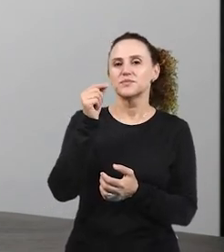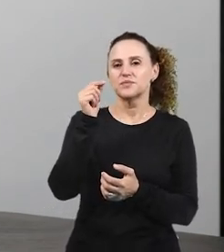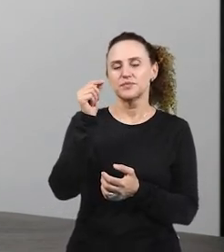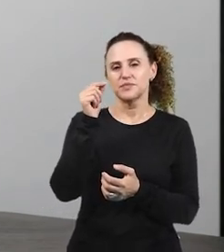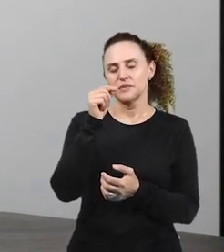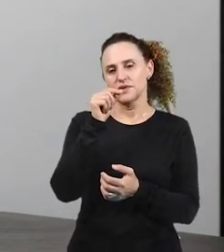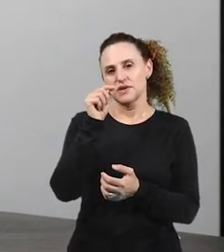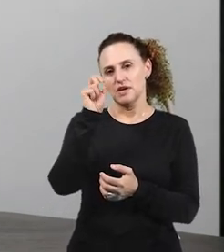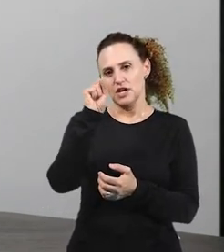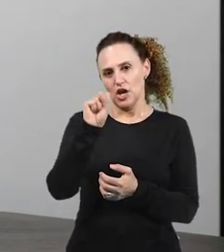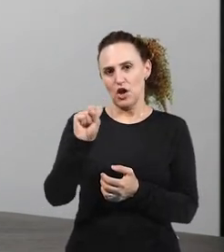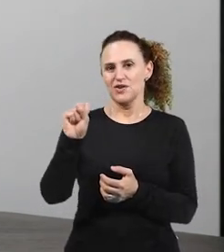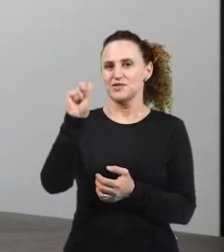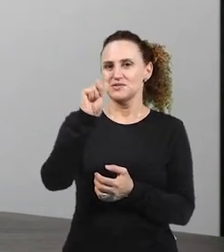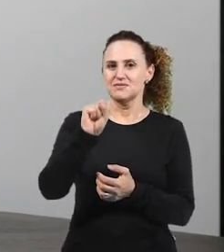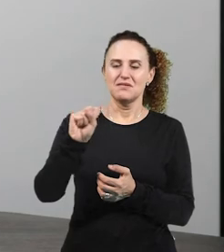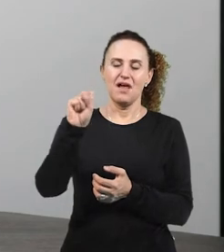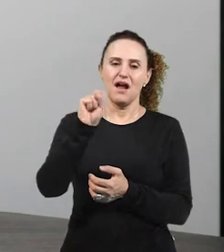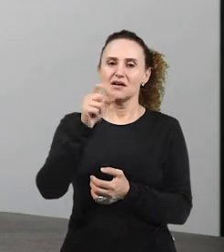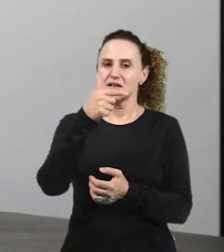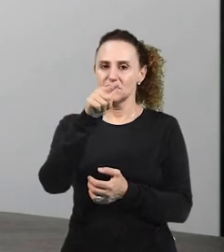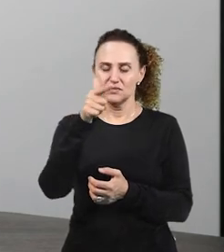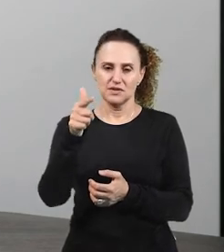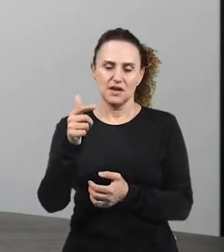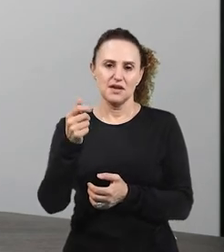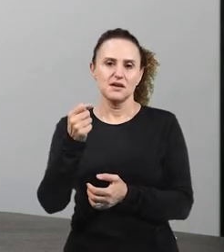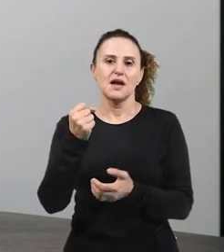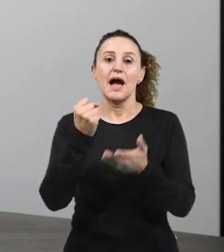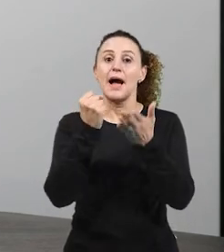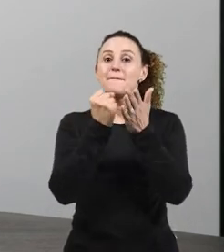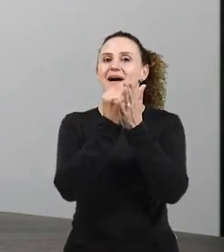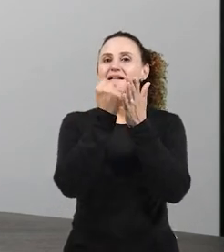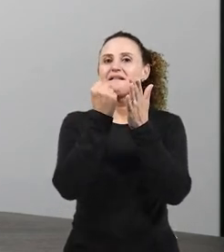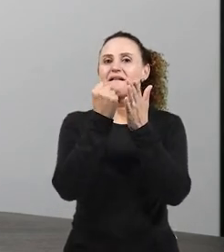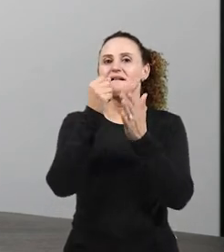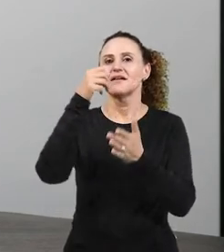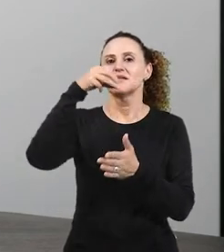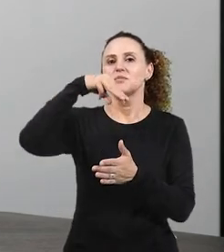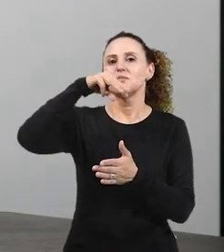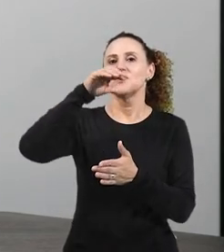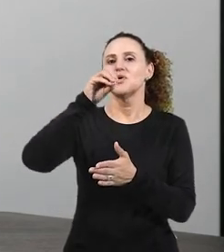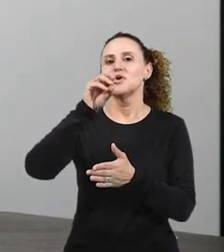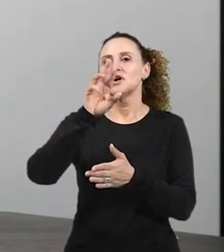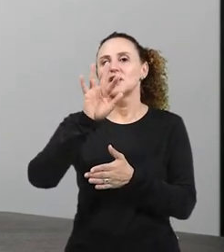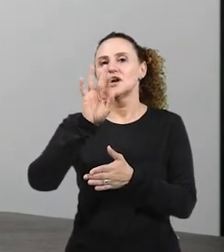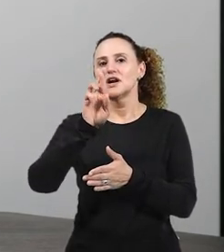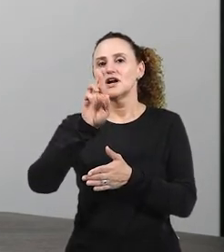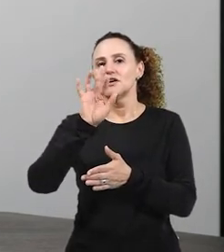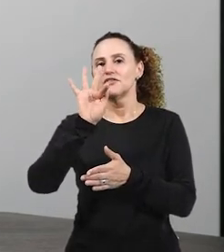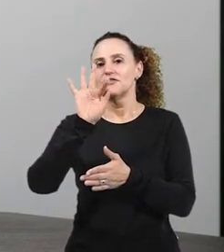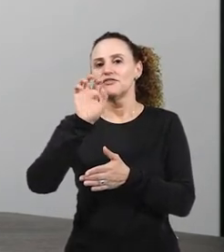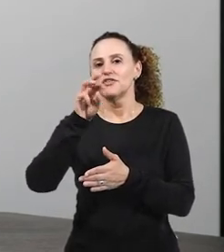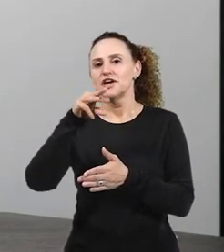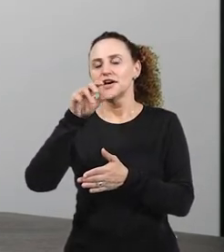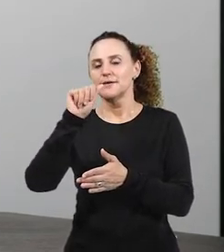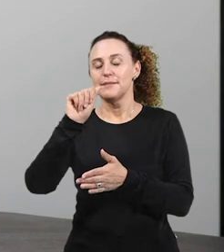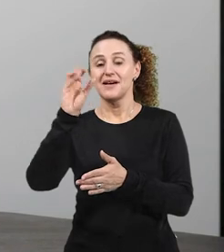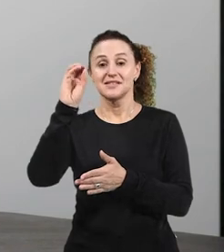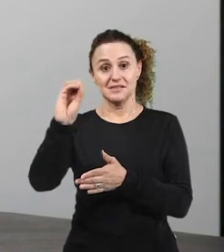não é marcado, então, é um morfema zero que vai significar.